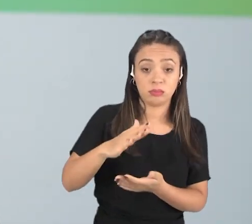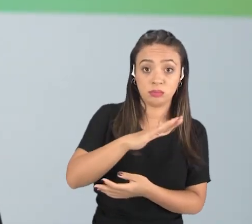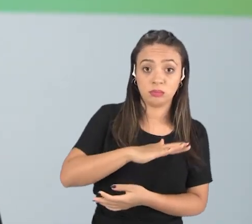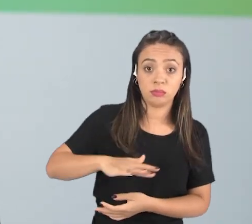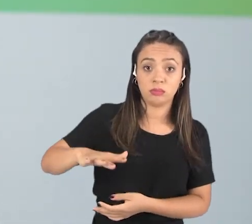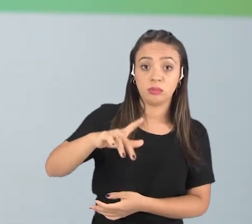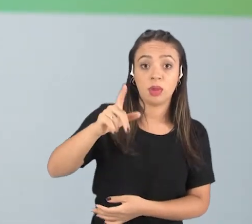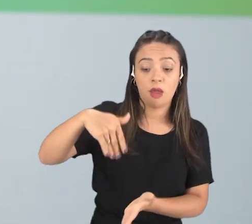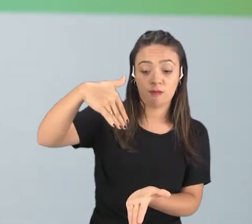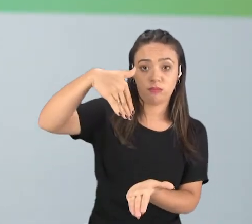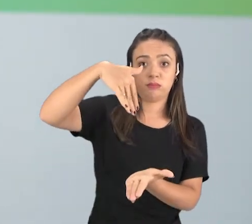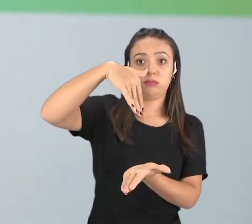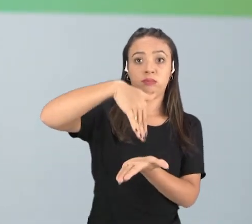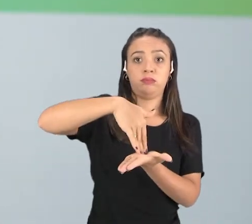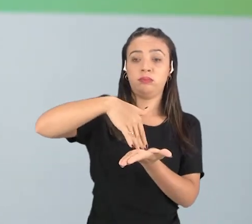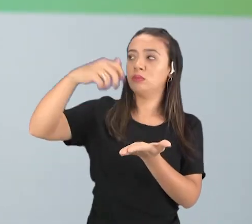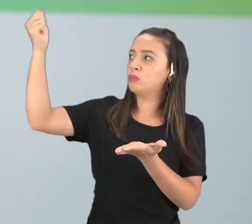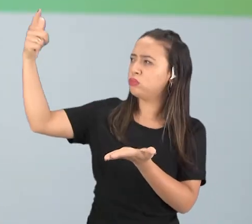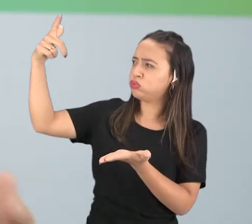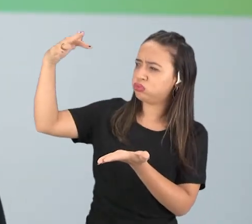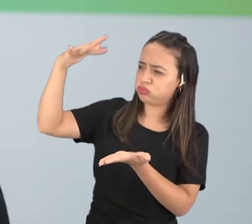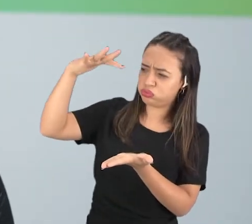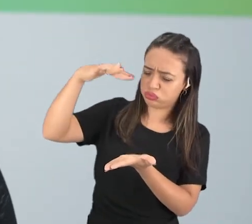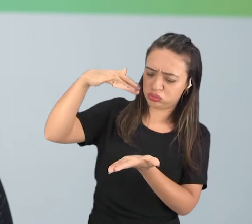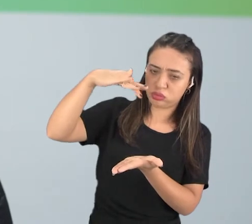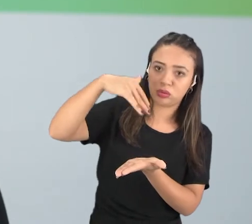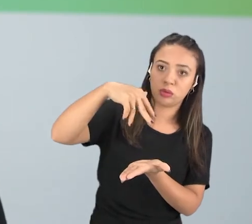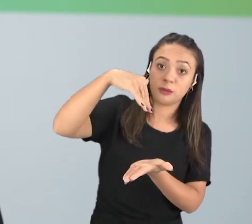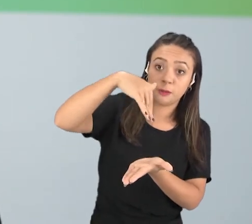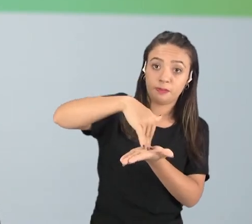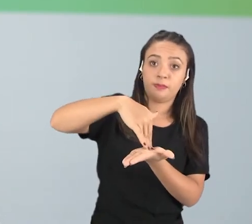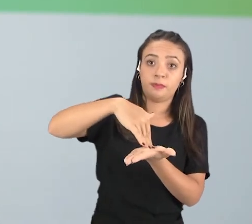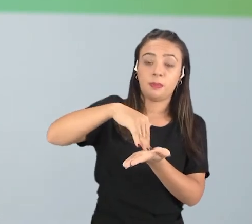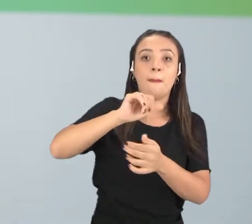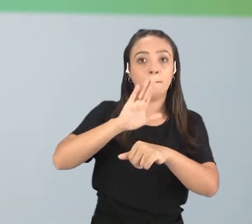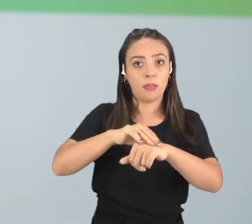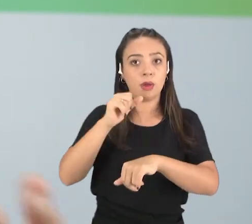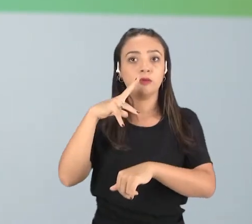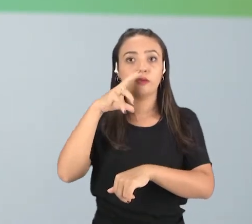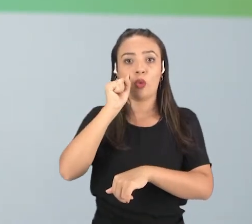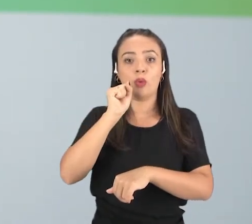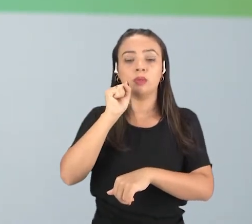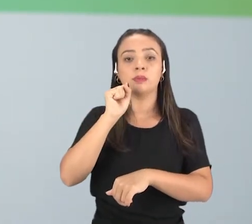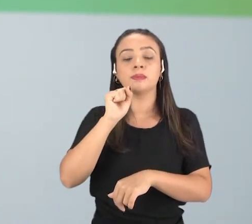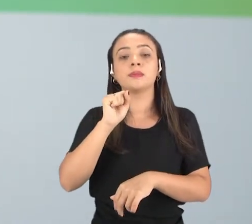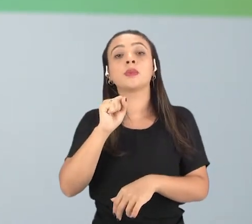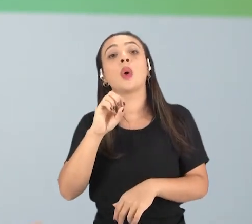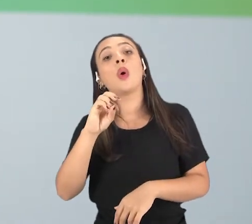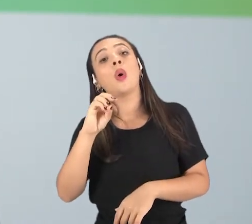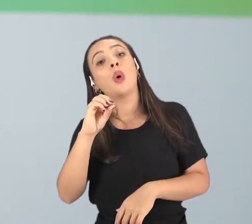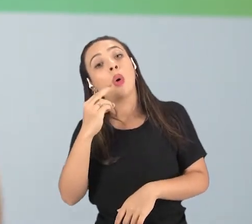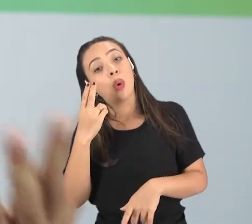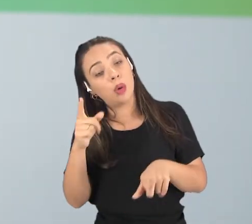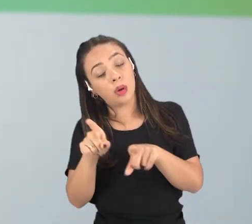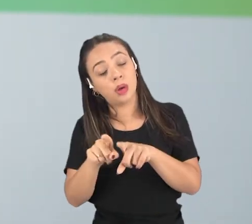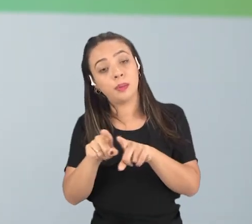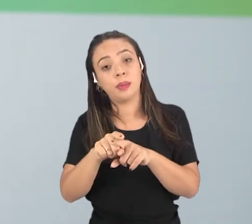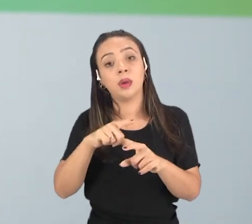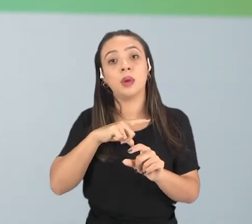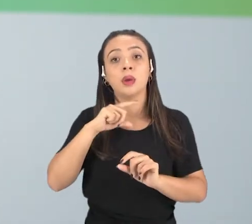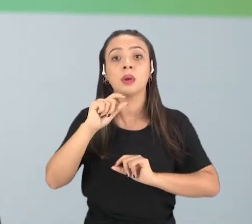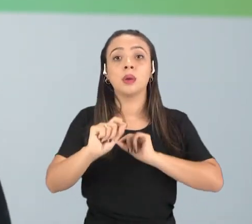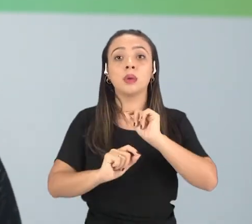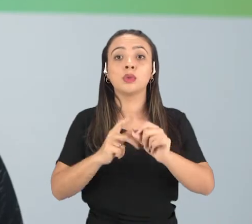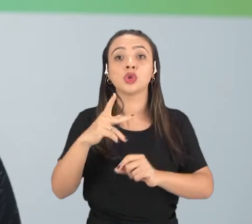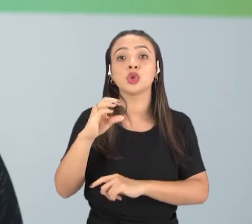forma vertical e aí ele chega mais energia nesses locais, tá? Outros lugares, como os polos, que é o que a questão